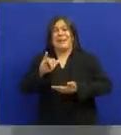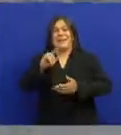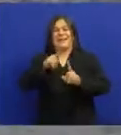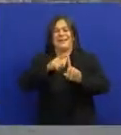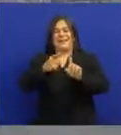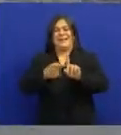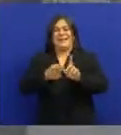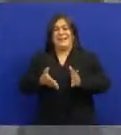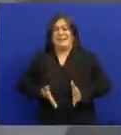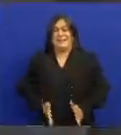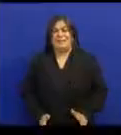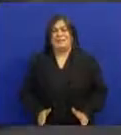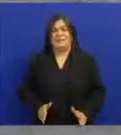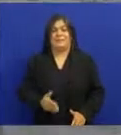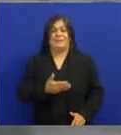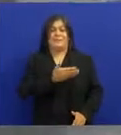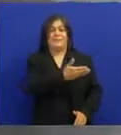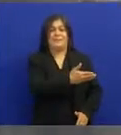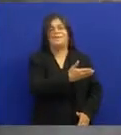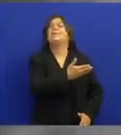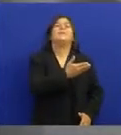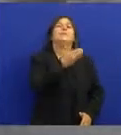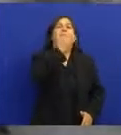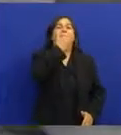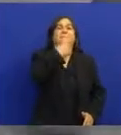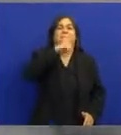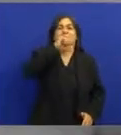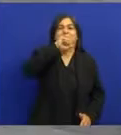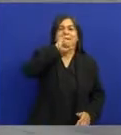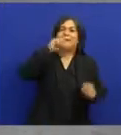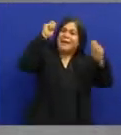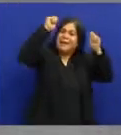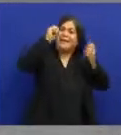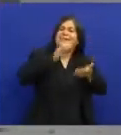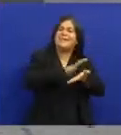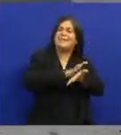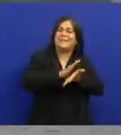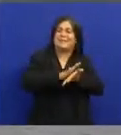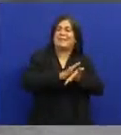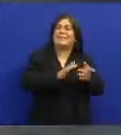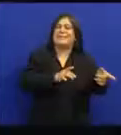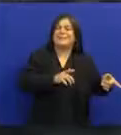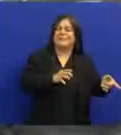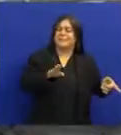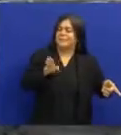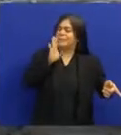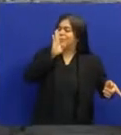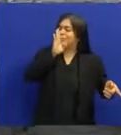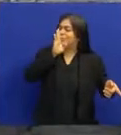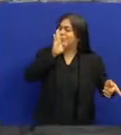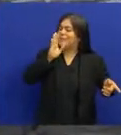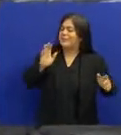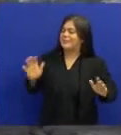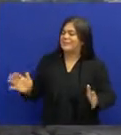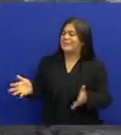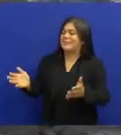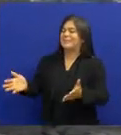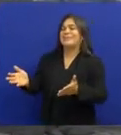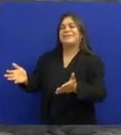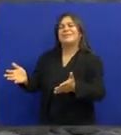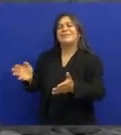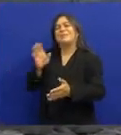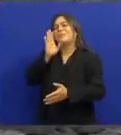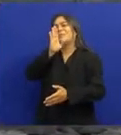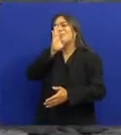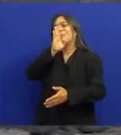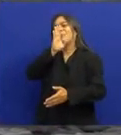parir José, o pai da criança Não ouviria os alegres corpos da mulher A animar a fornada dos